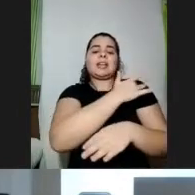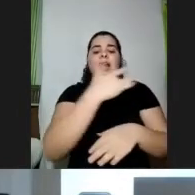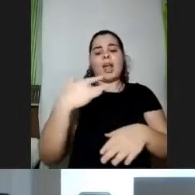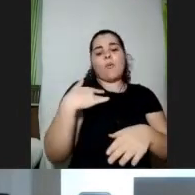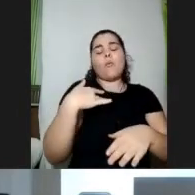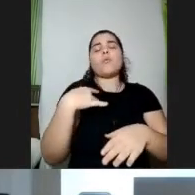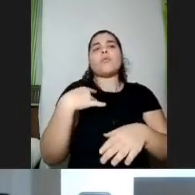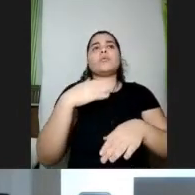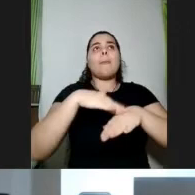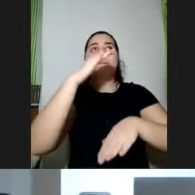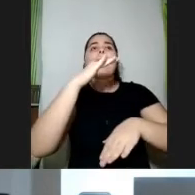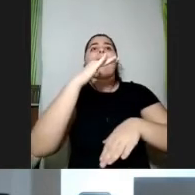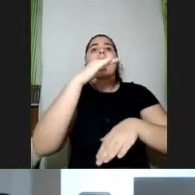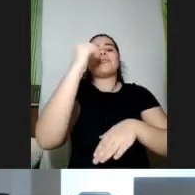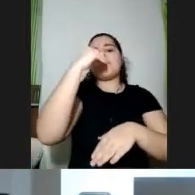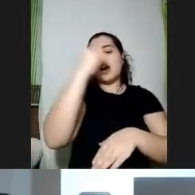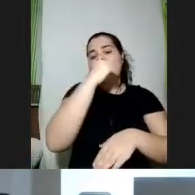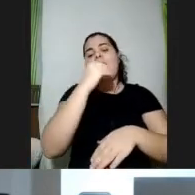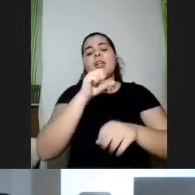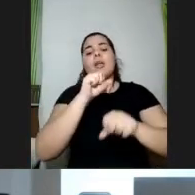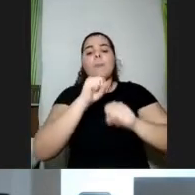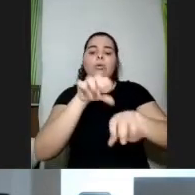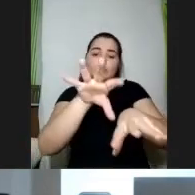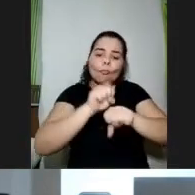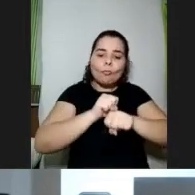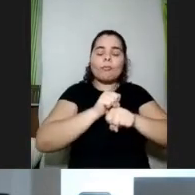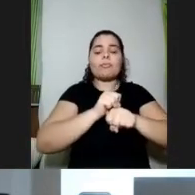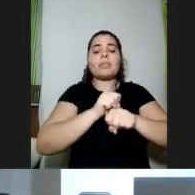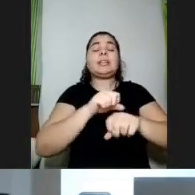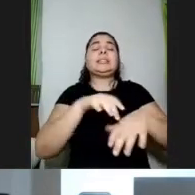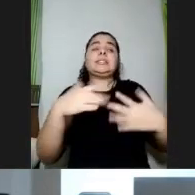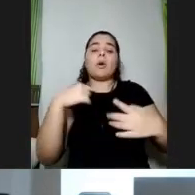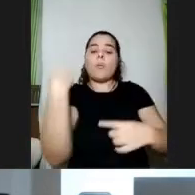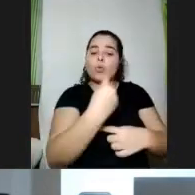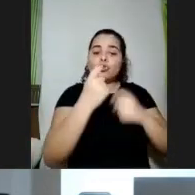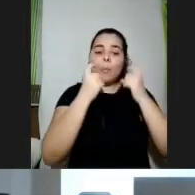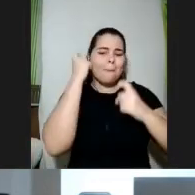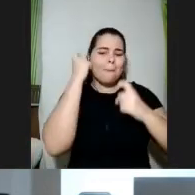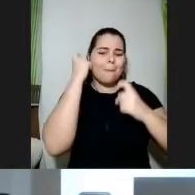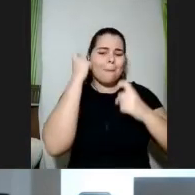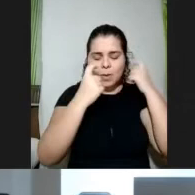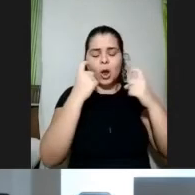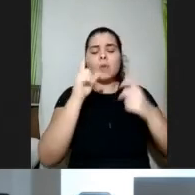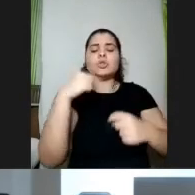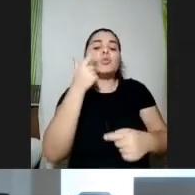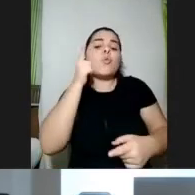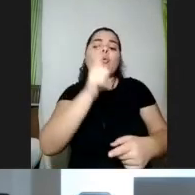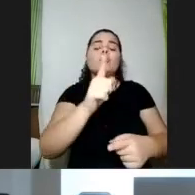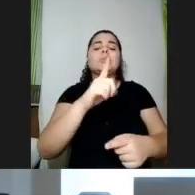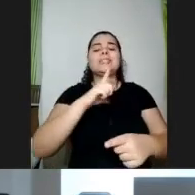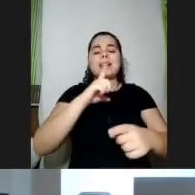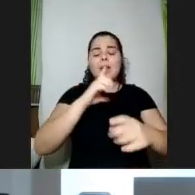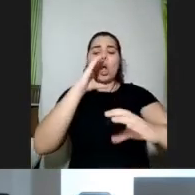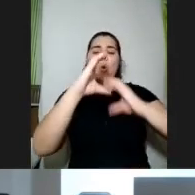ter a covid, então tem uma preocupação muito grande aí que a gente consiga estabelecer realmente uma comunicação